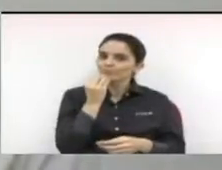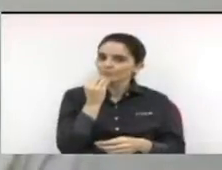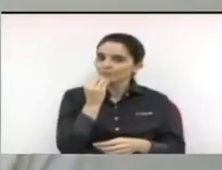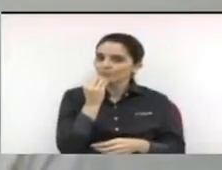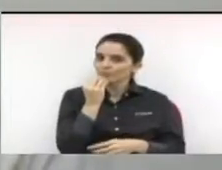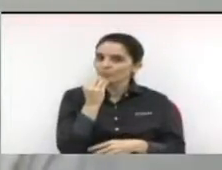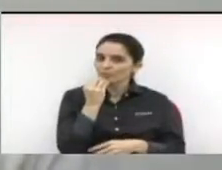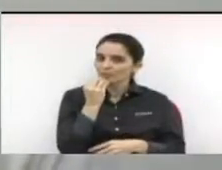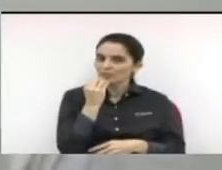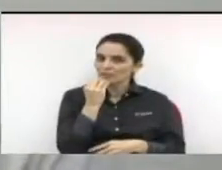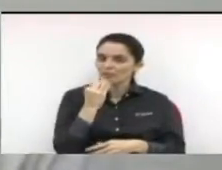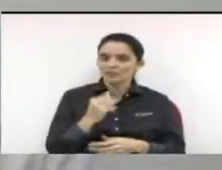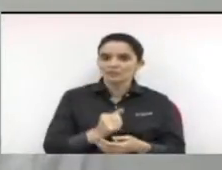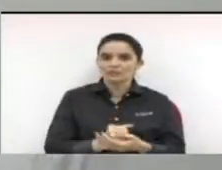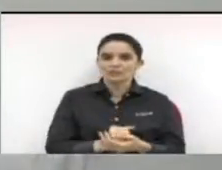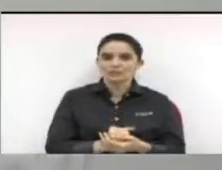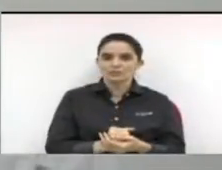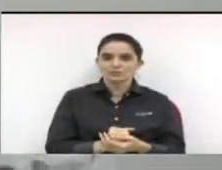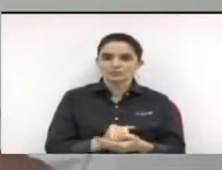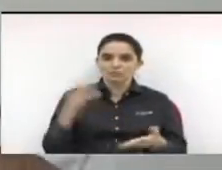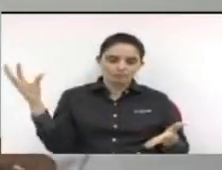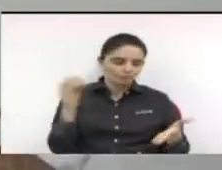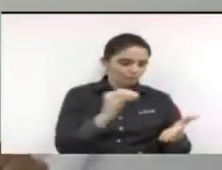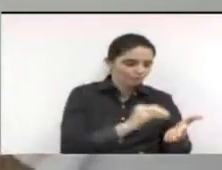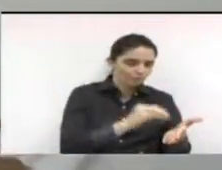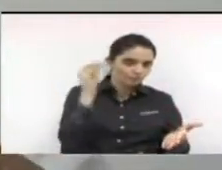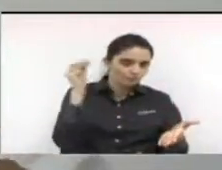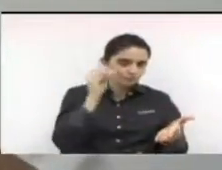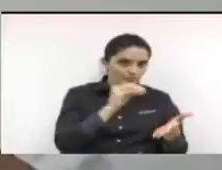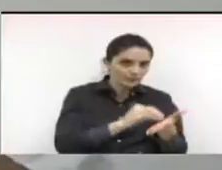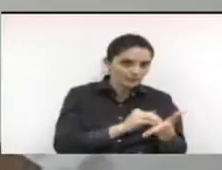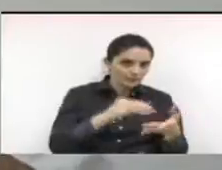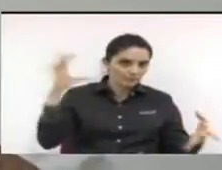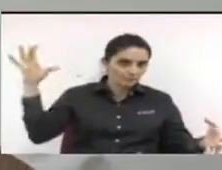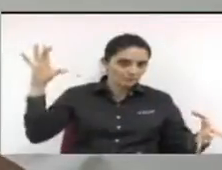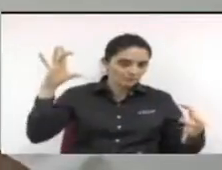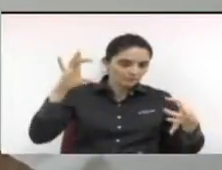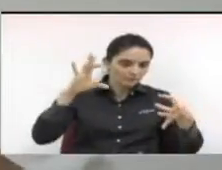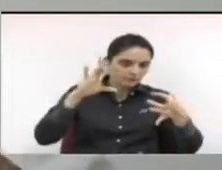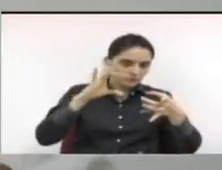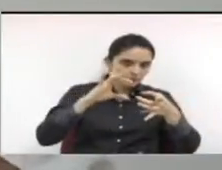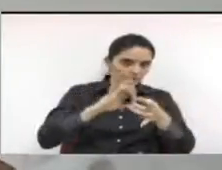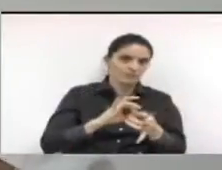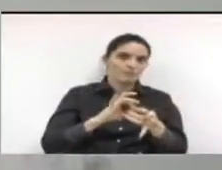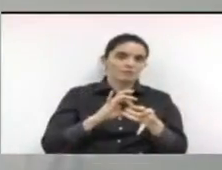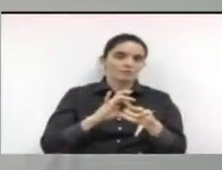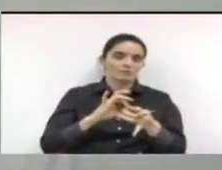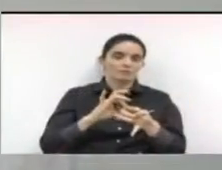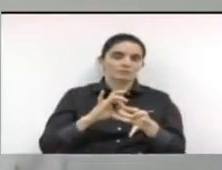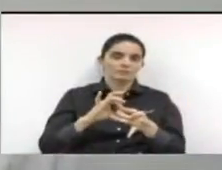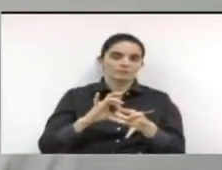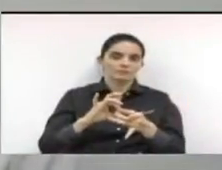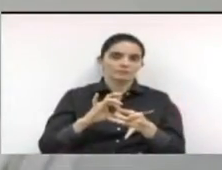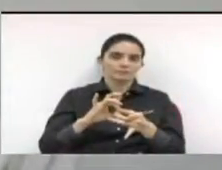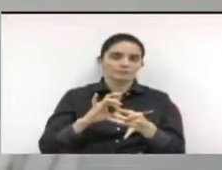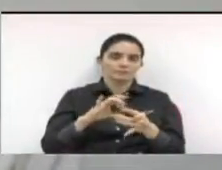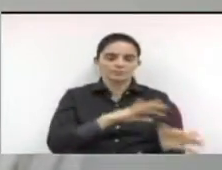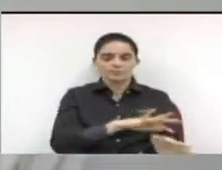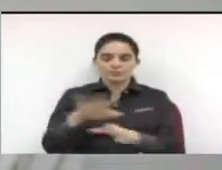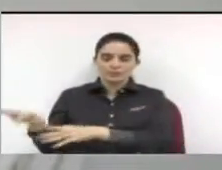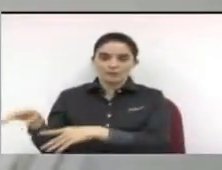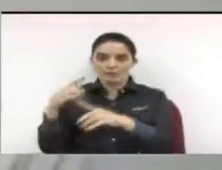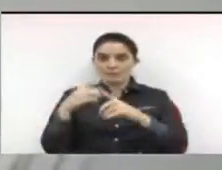colocar alguma coisa nesse projeto que vinculasse essa relação, porque o vereador,